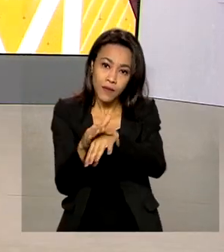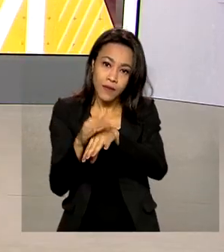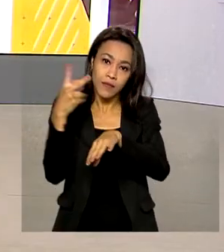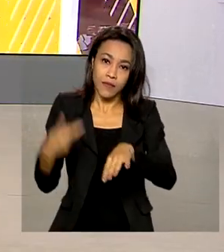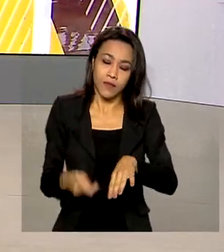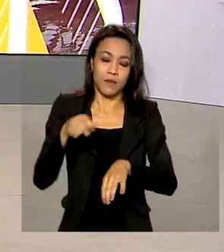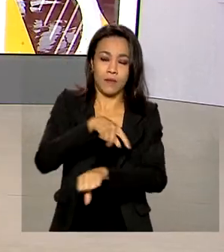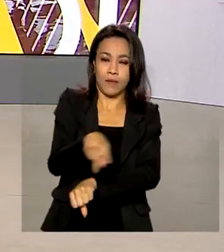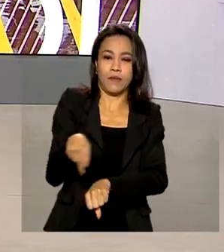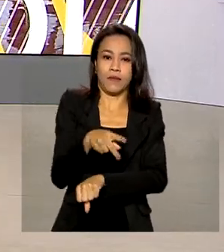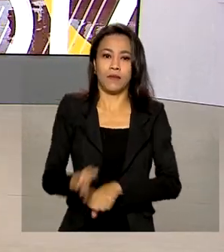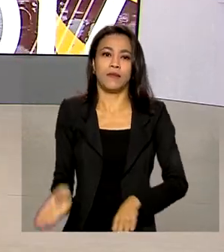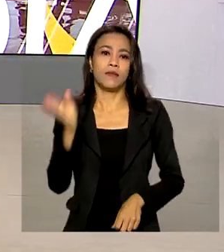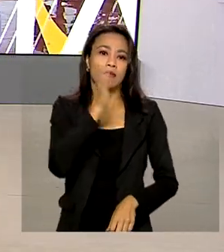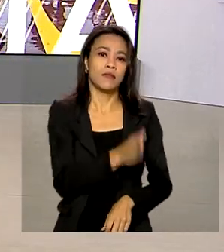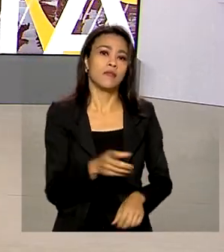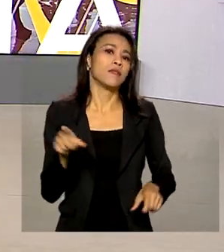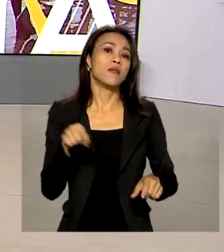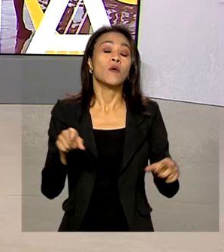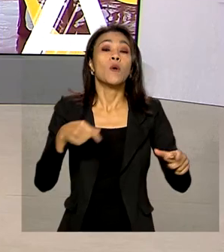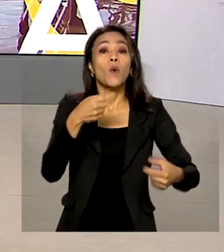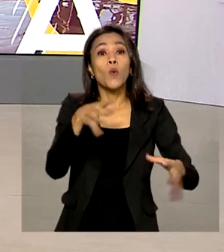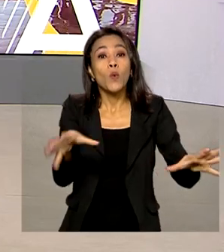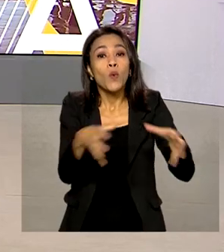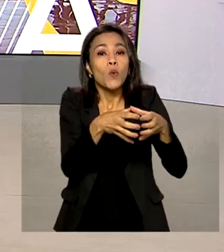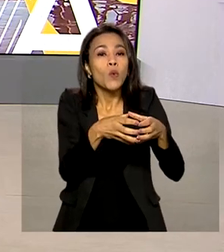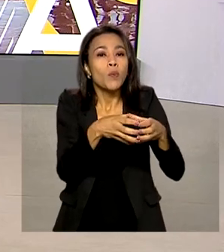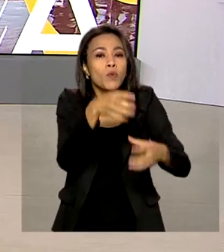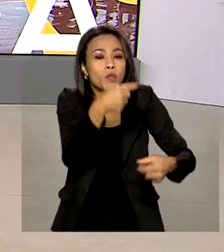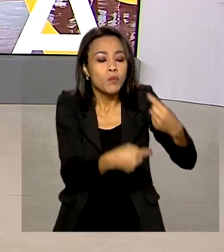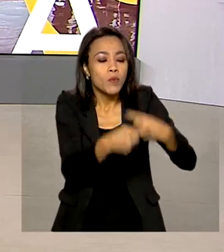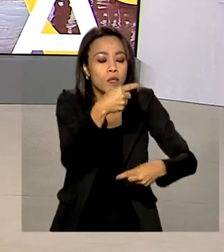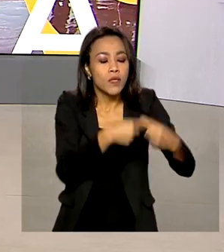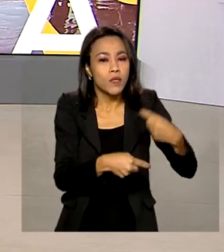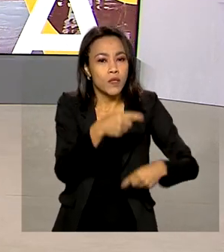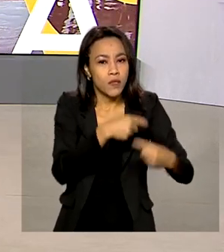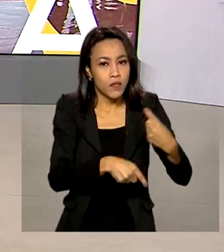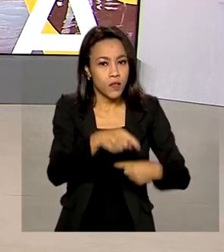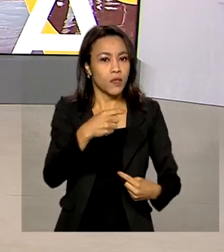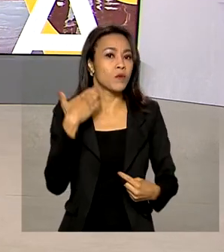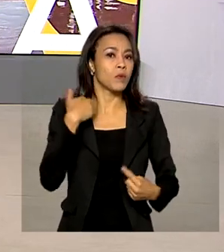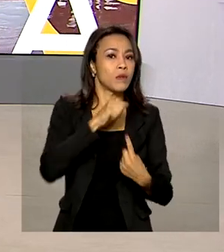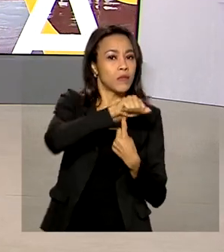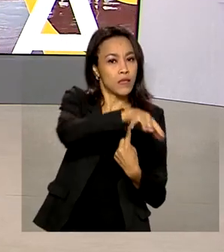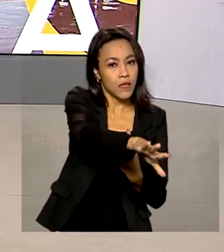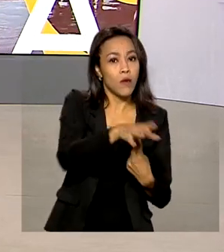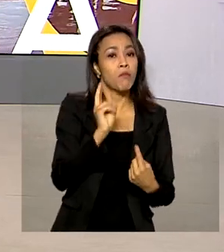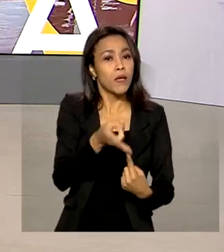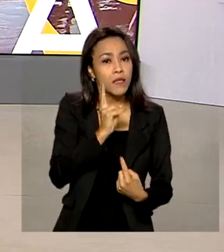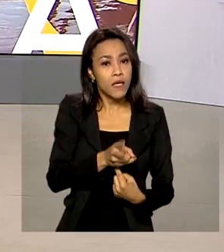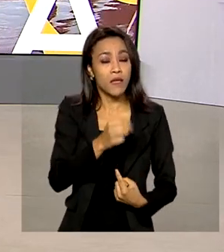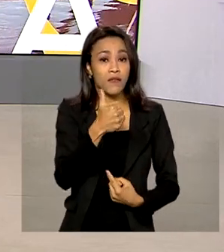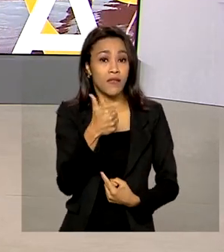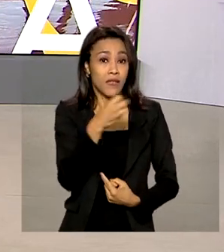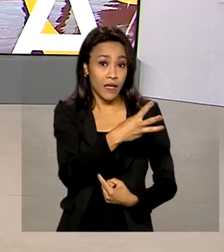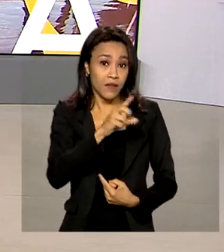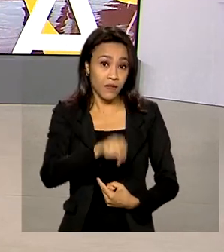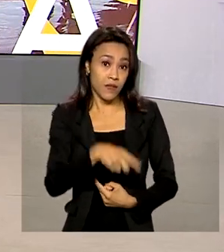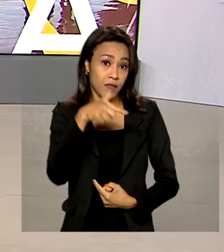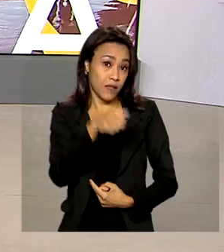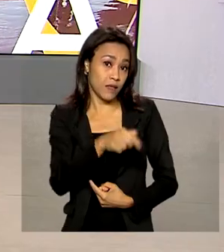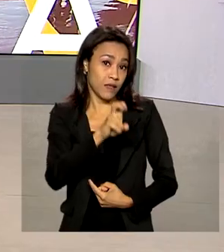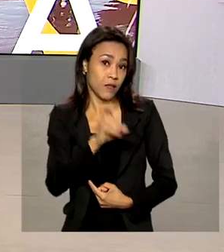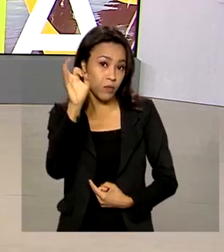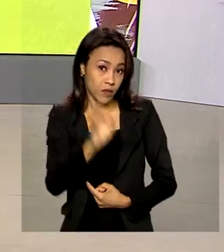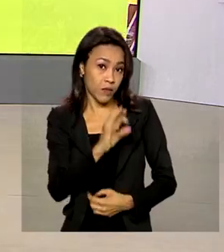O Comitê de Política Monetária do Banco Central manteve a taxa básica de juros em 13,75% ao ano. Quem